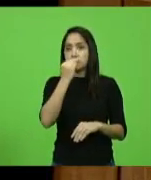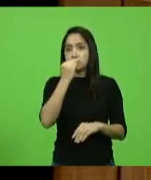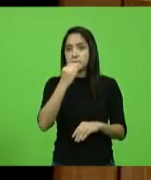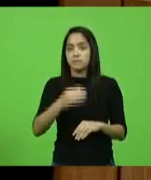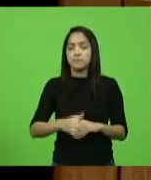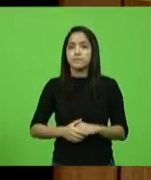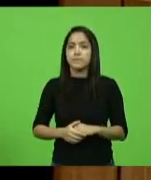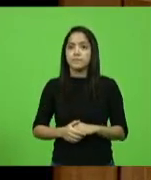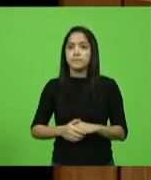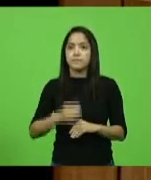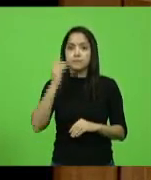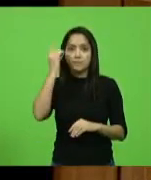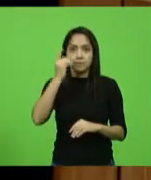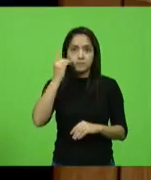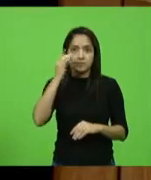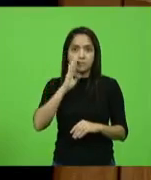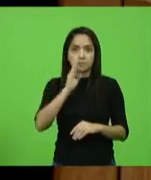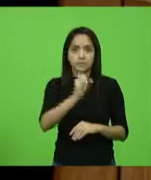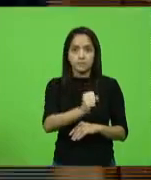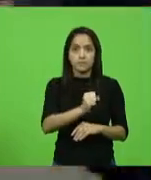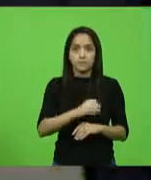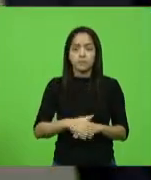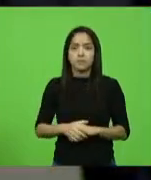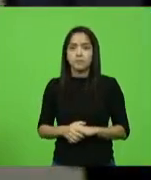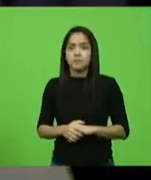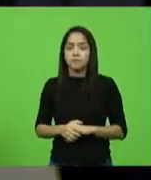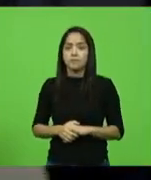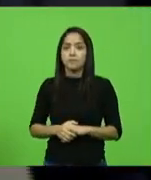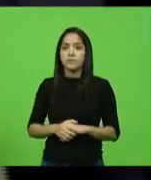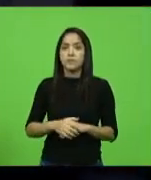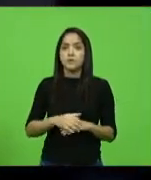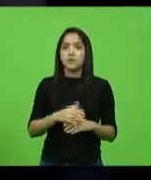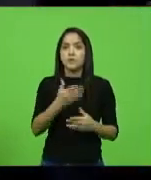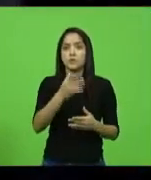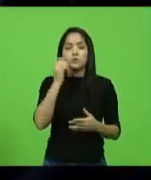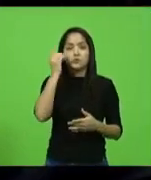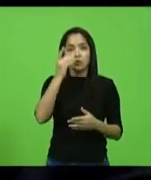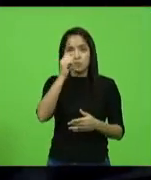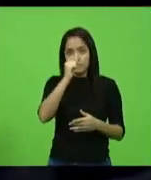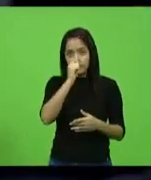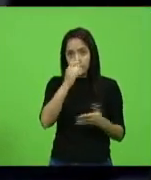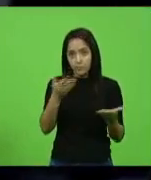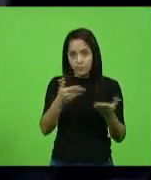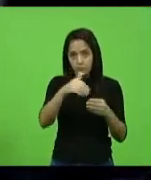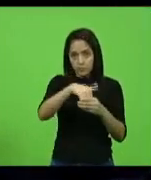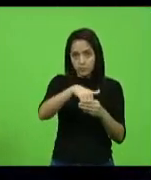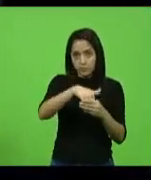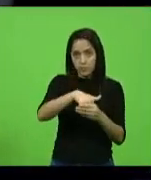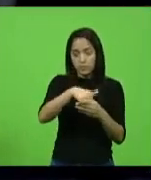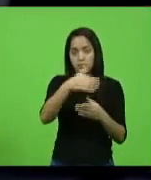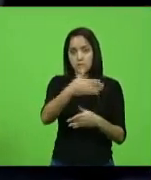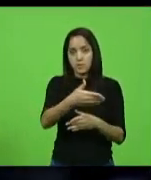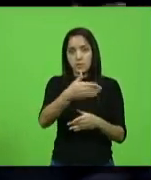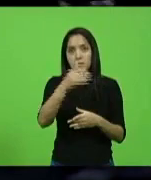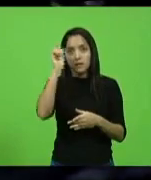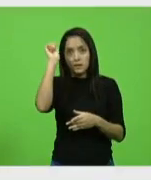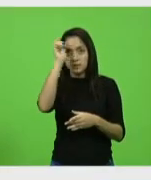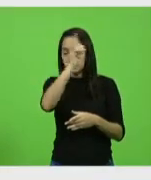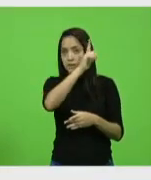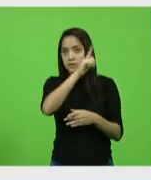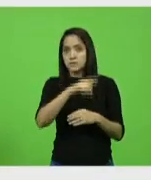e Bruno Souza. O líder e deputado João Amin vota no deputado Altair Silva,